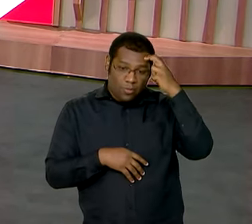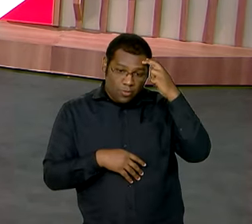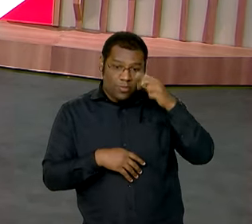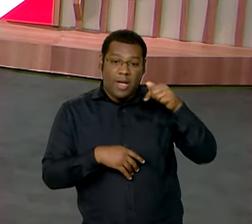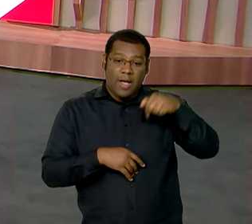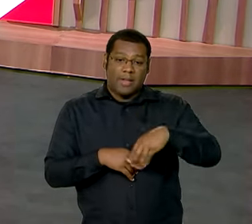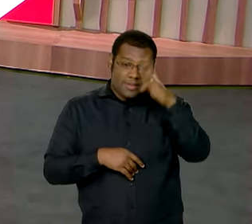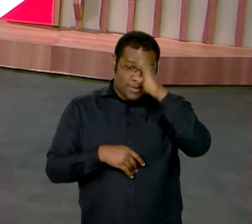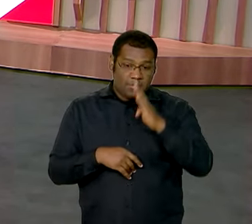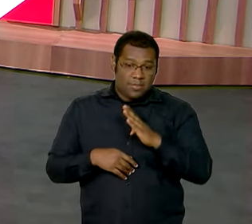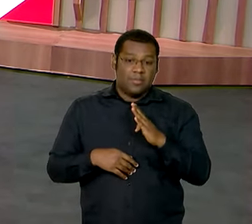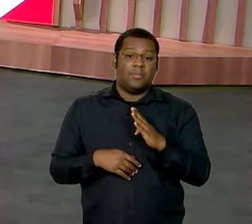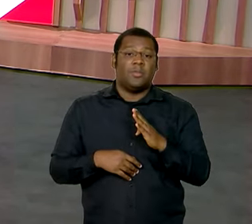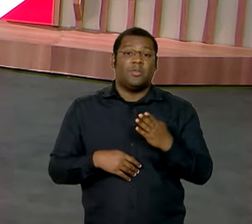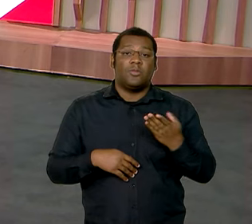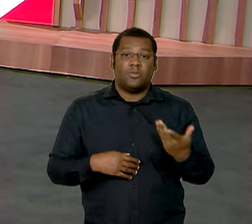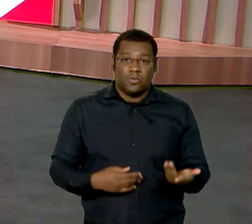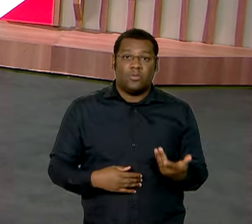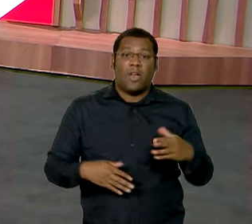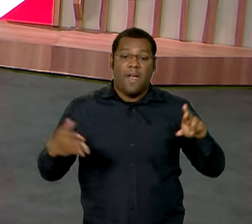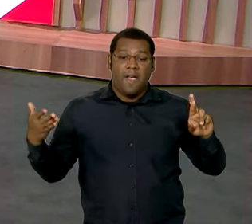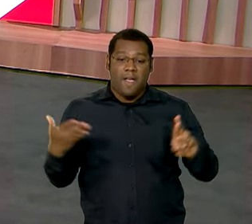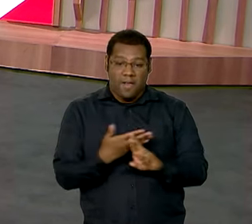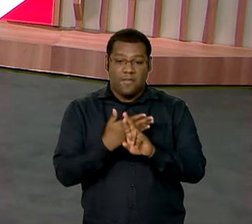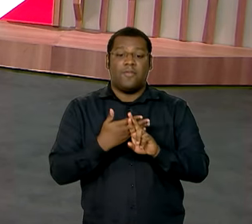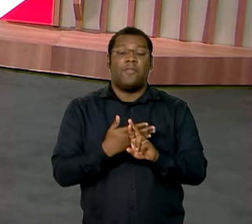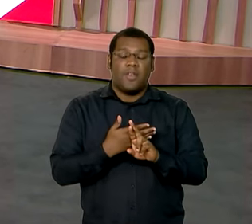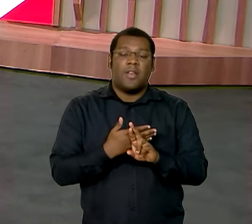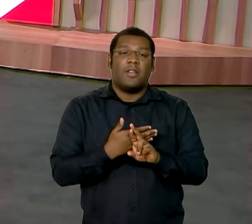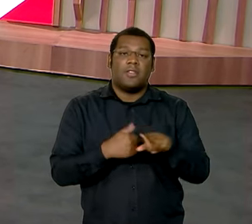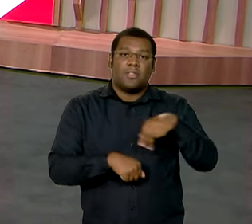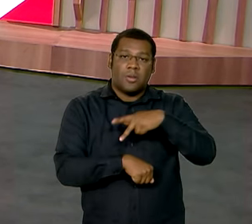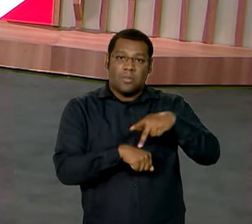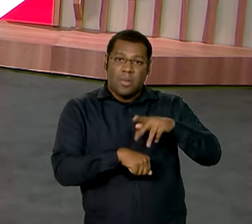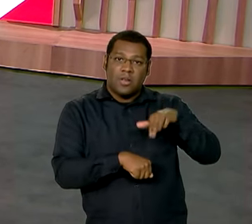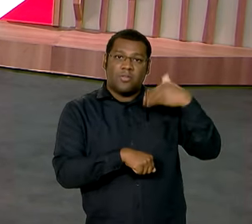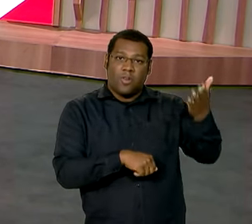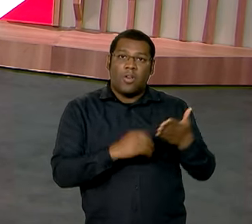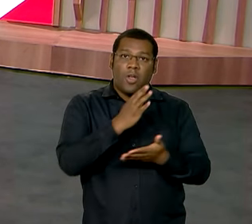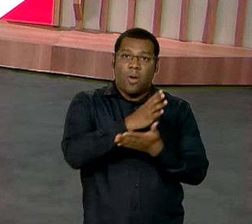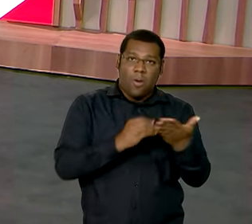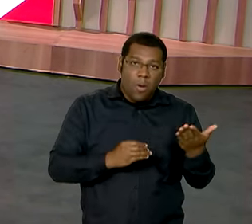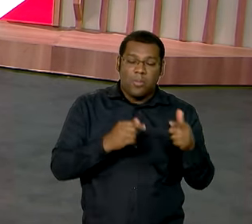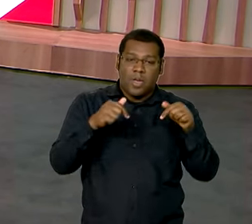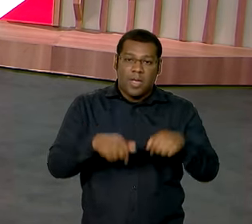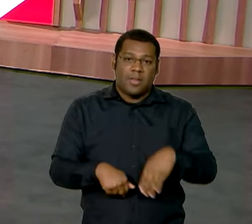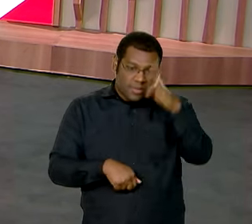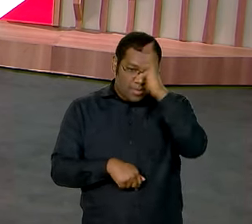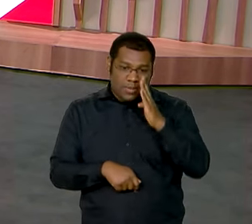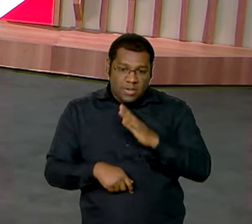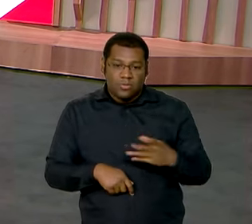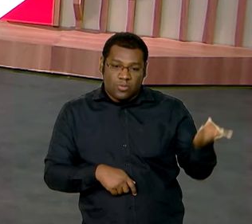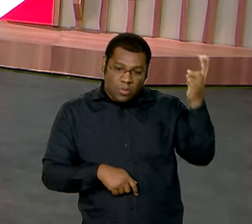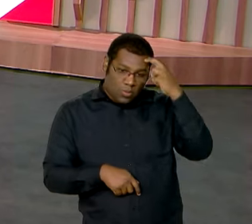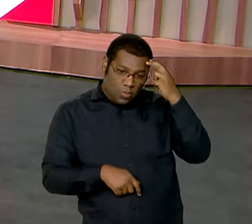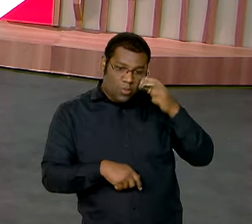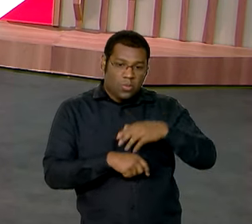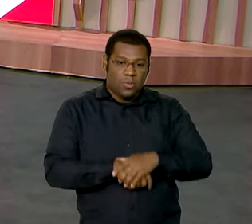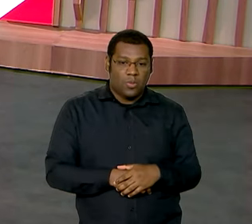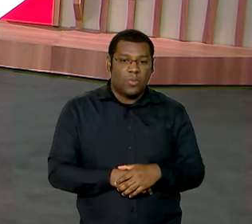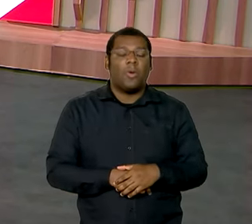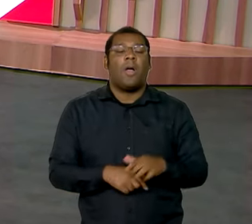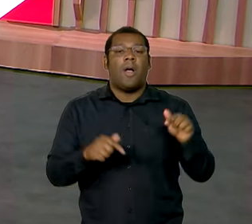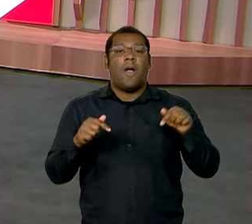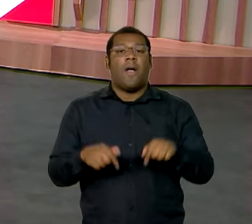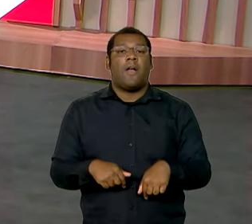de cultura, tem vários projetos brasileiros que já estão sendo replicados aí pelo mundo. Então, até o G20 o Brasil vai ter